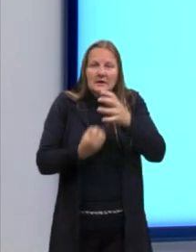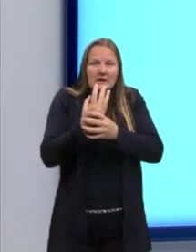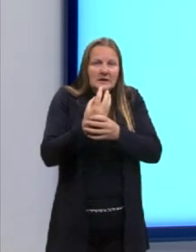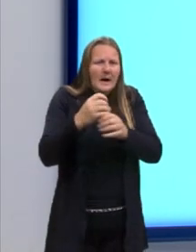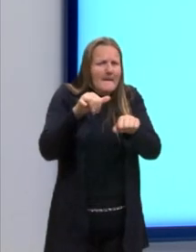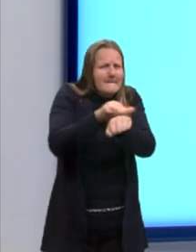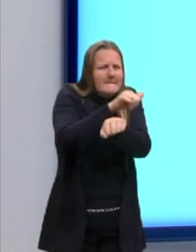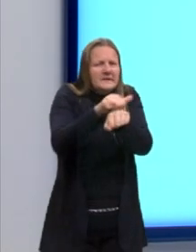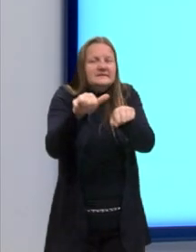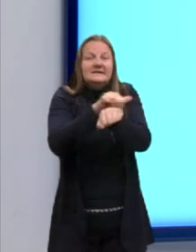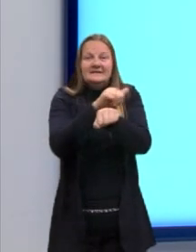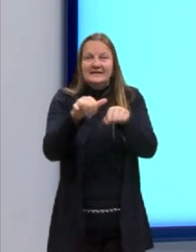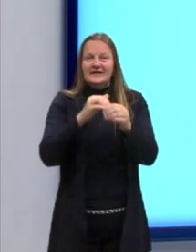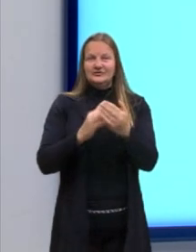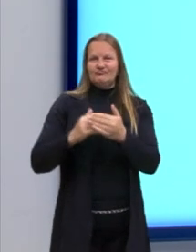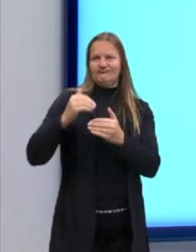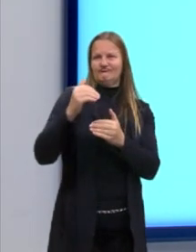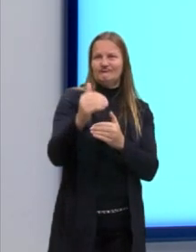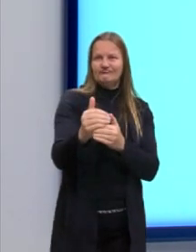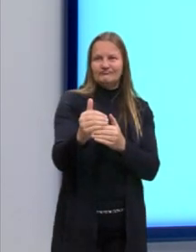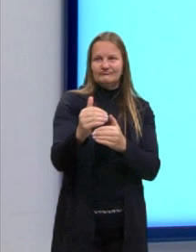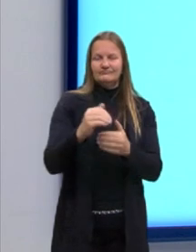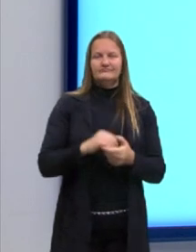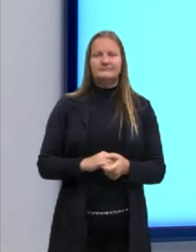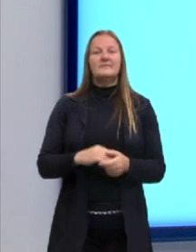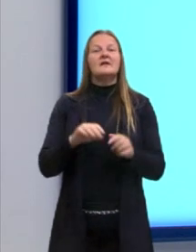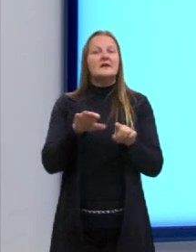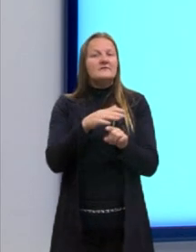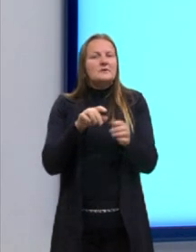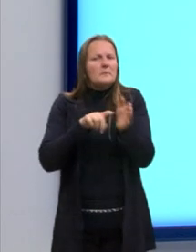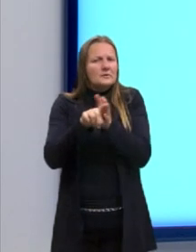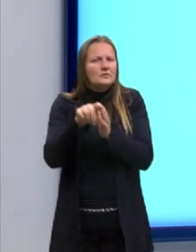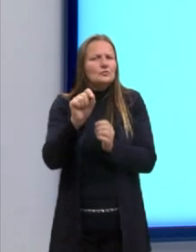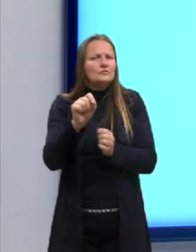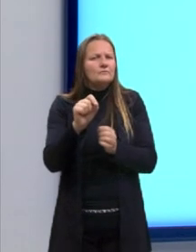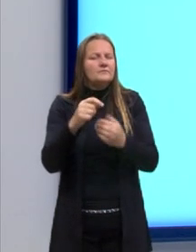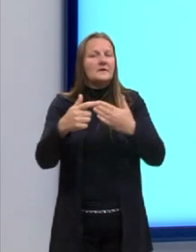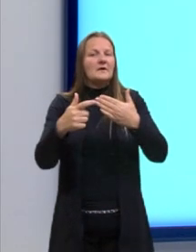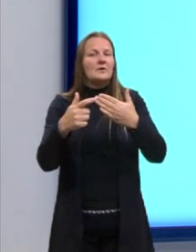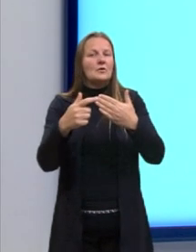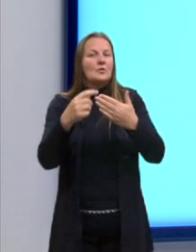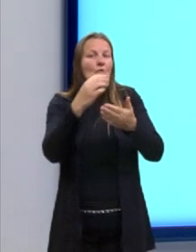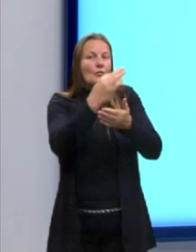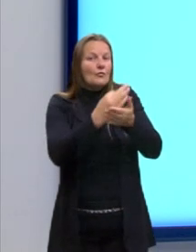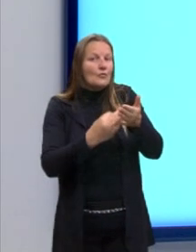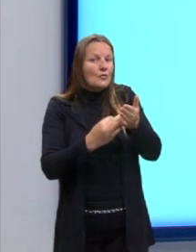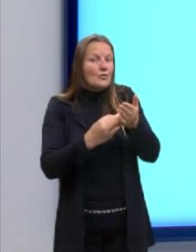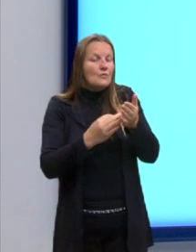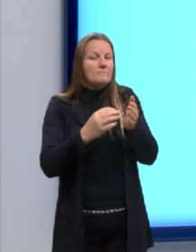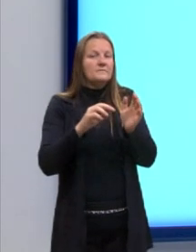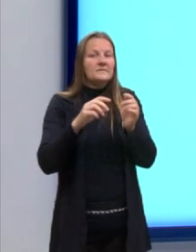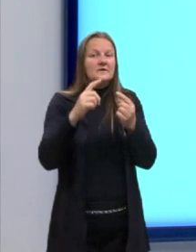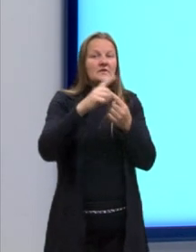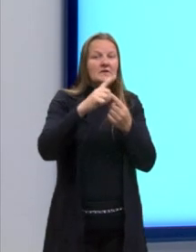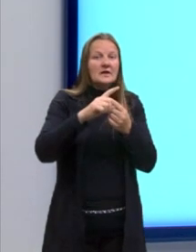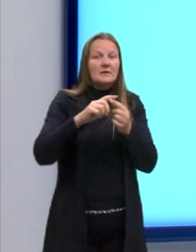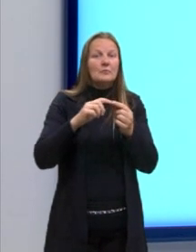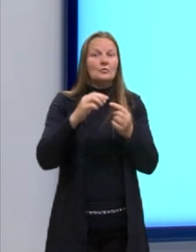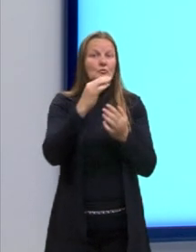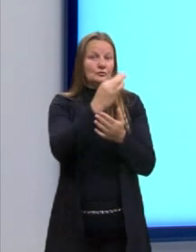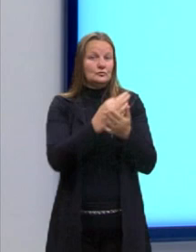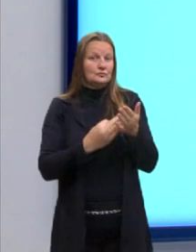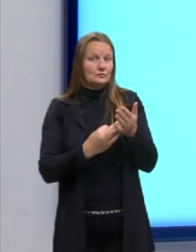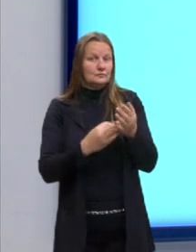Mas, na verdade, quando elas falam isso, elas estão perguntando sobre função textual, sobre tipologia textual,